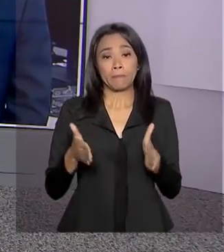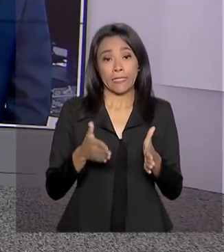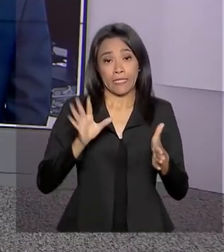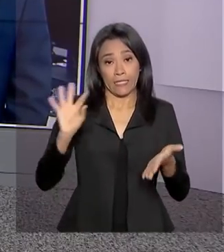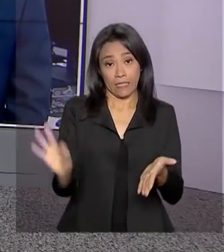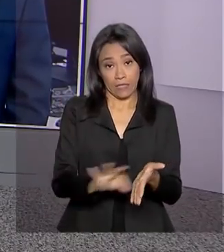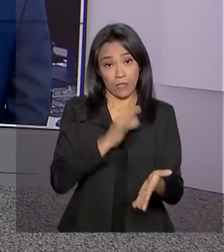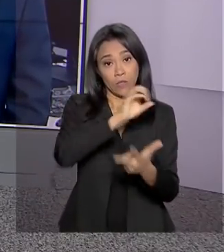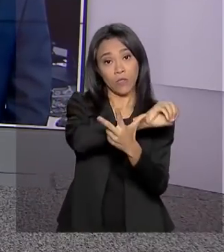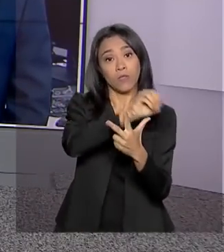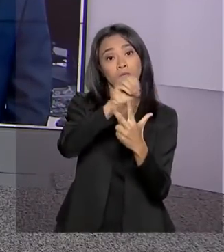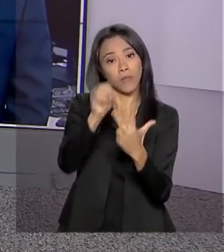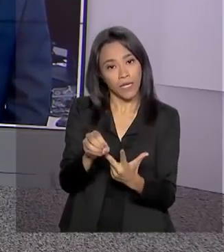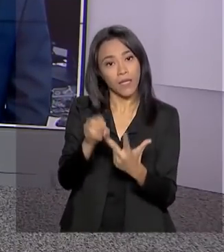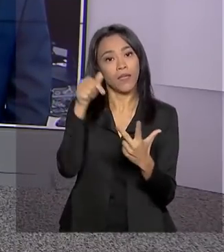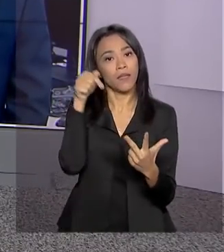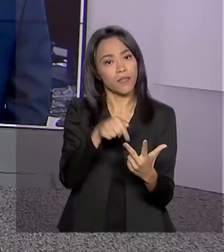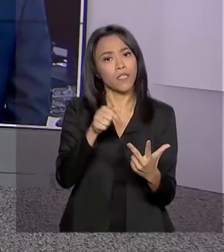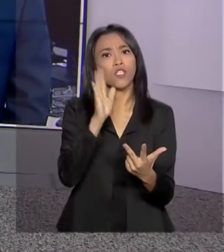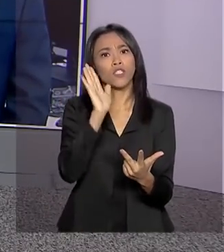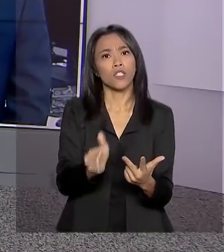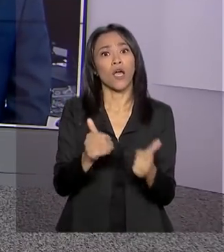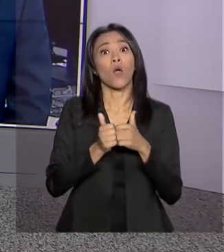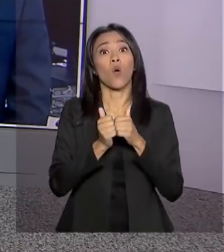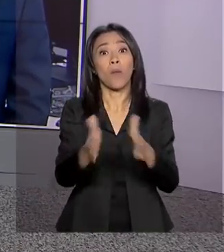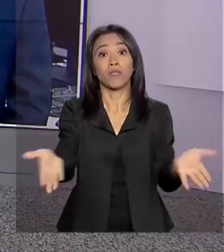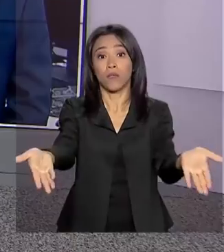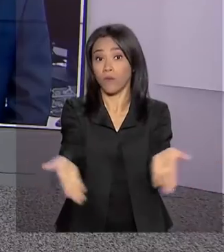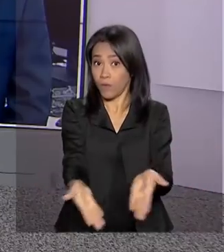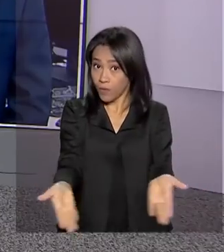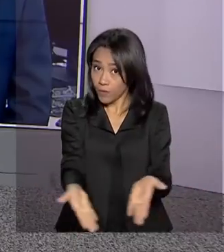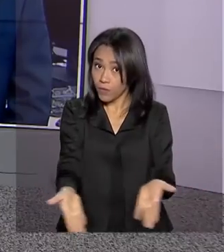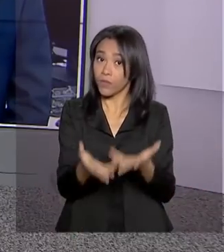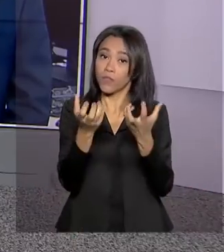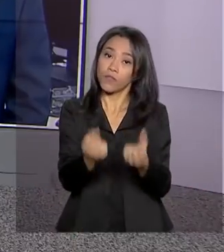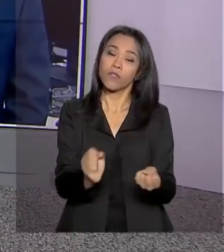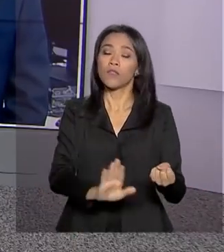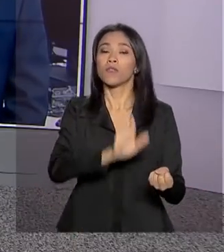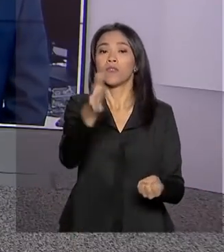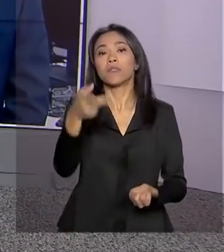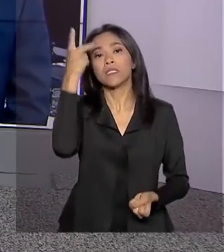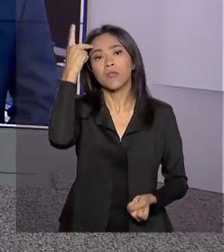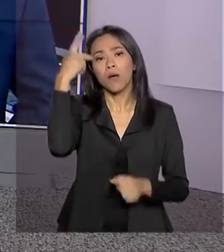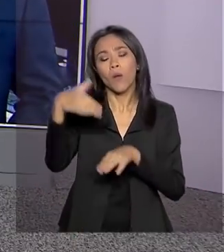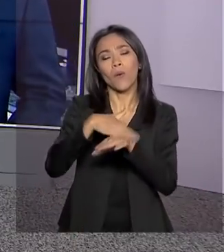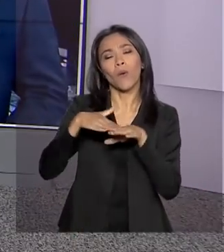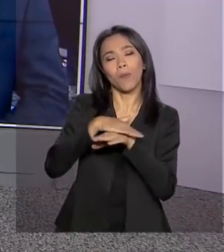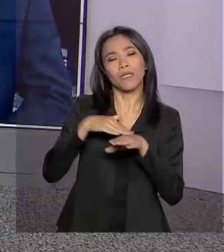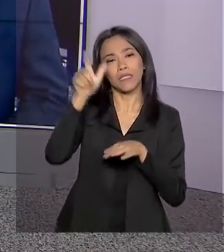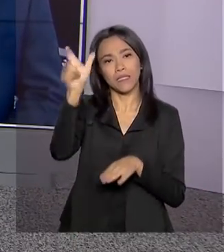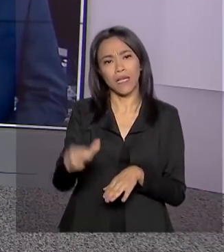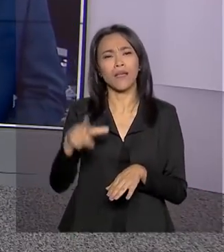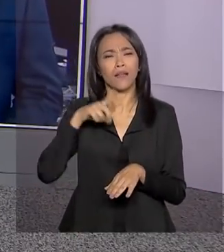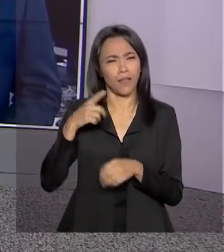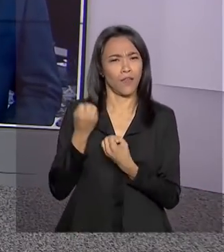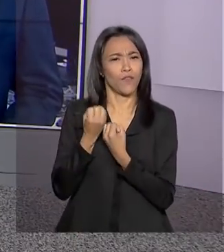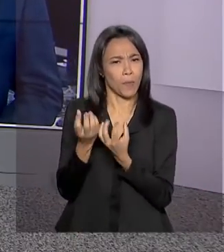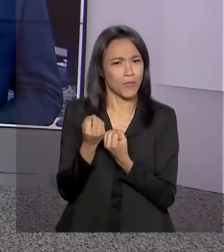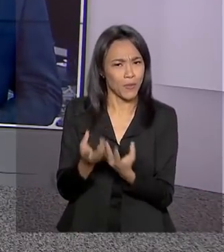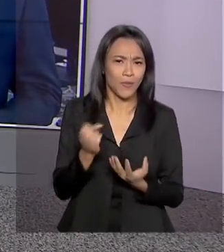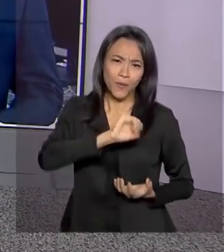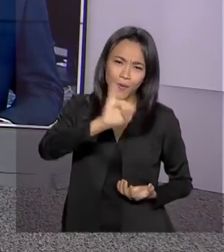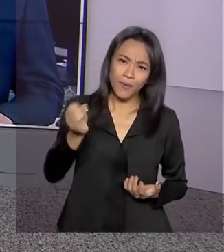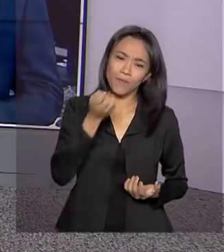inscrições para o Enem, o Exame Nacional do Ensino Médio, começam hoje. Vamos, então, até a nossa redação em São Paulo conversar com o Ricardo Ferraz, que tem informações para a gente. Oi,